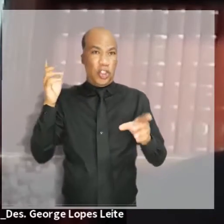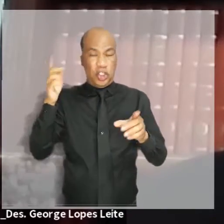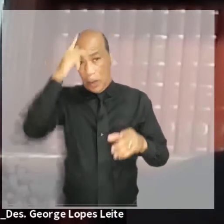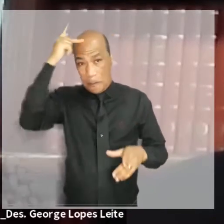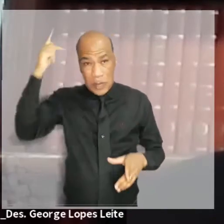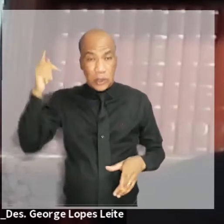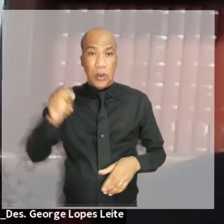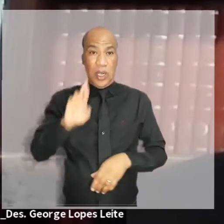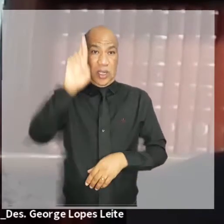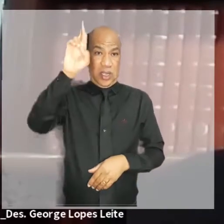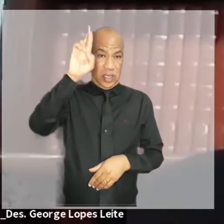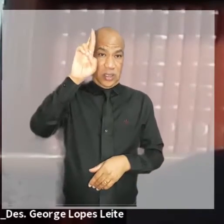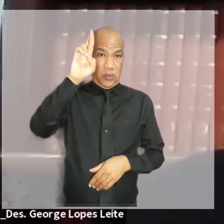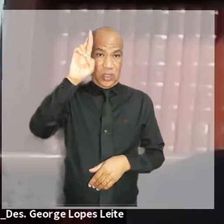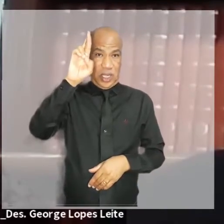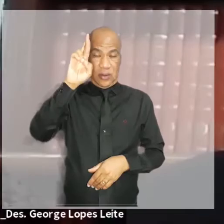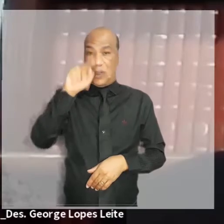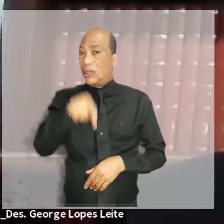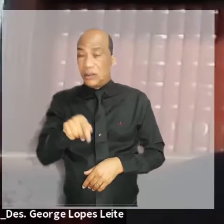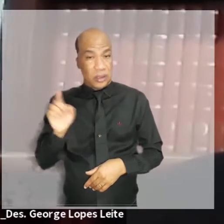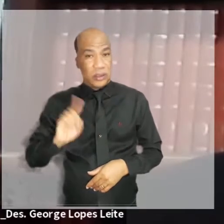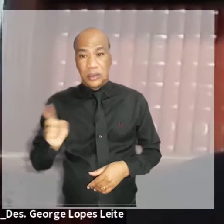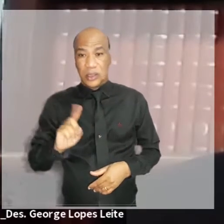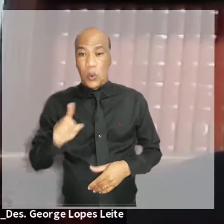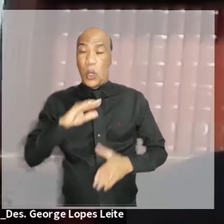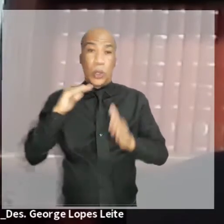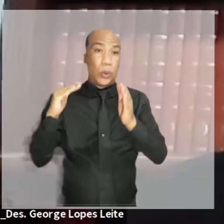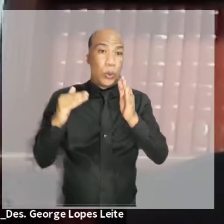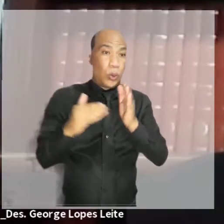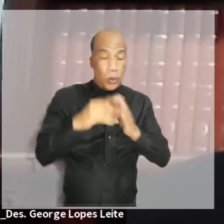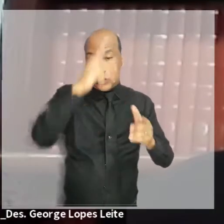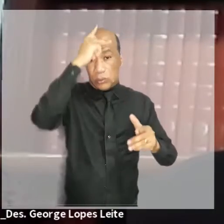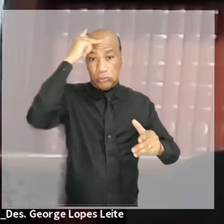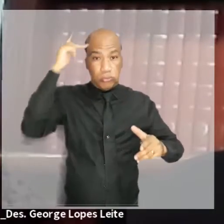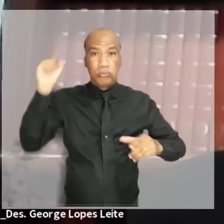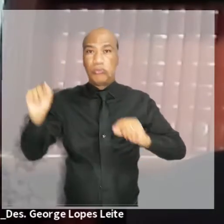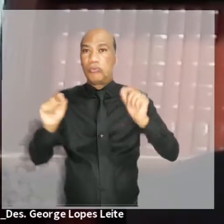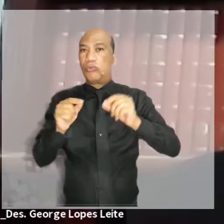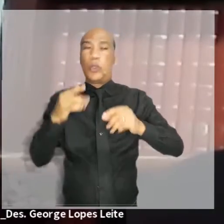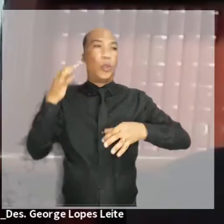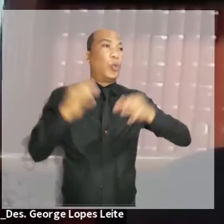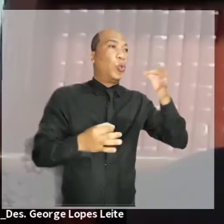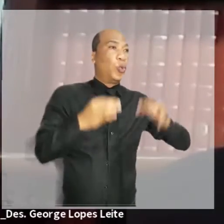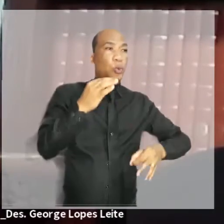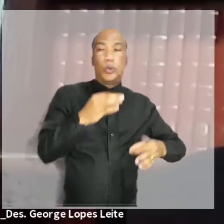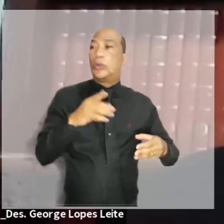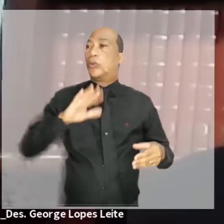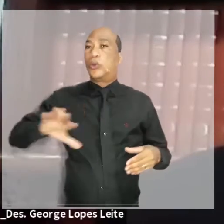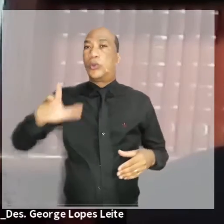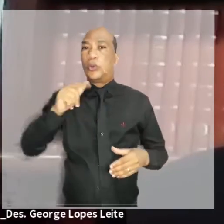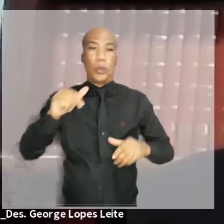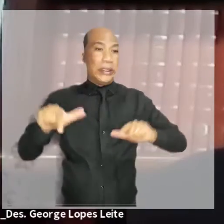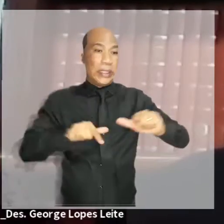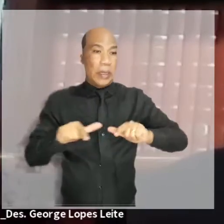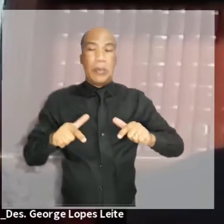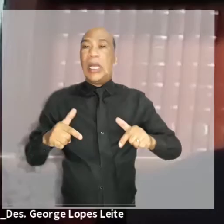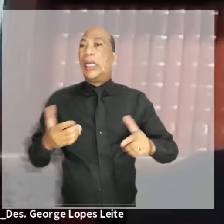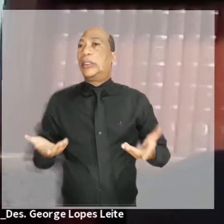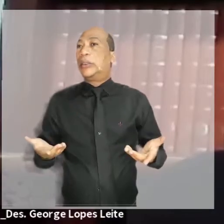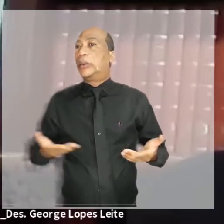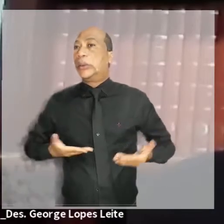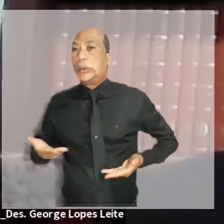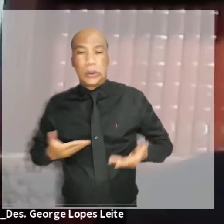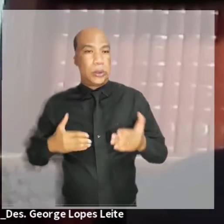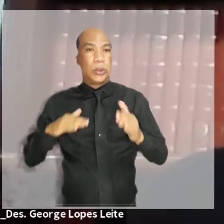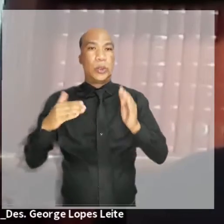mindset da inovação, não apenas nos gestores, mas em todos os colaboradores da organização, para que seja apoiada por cada um